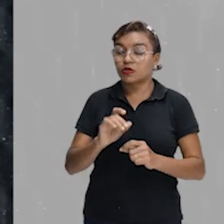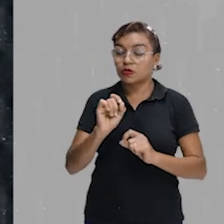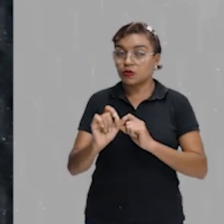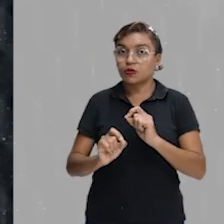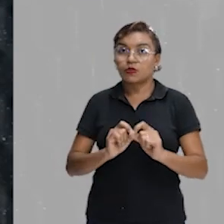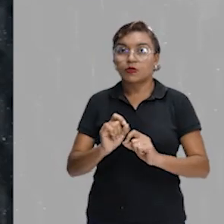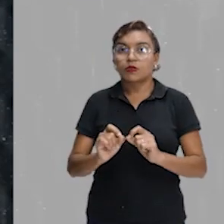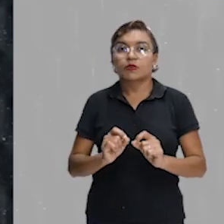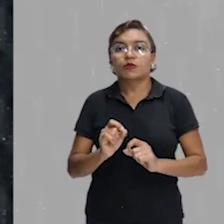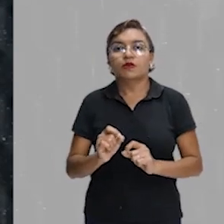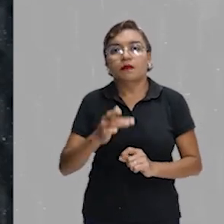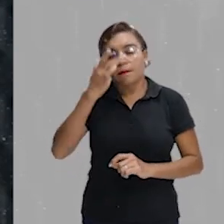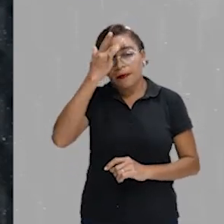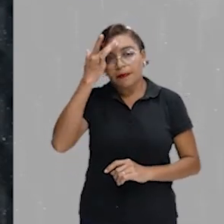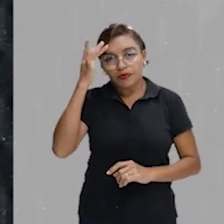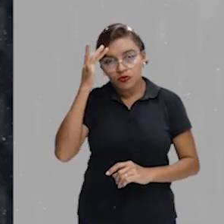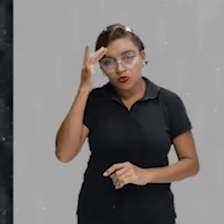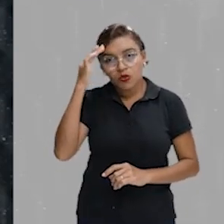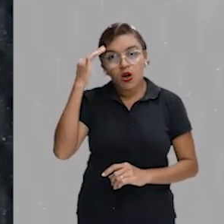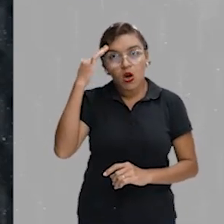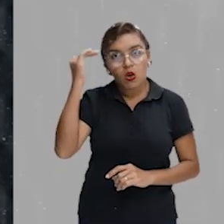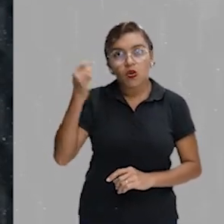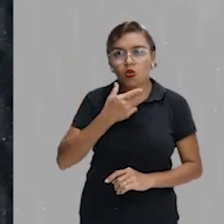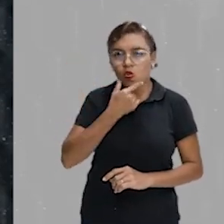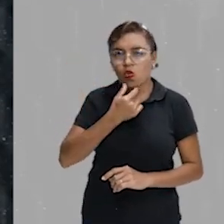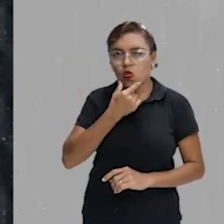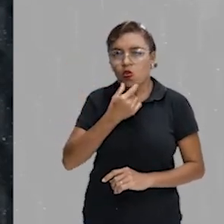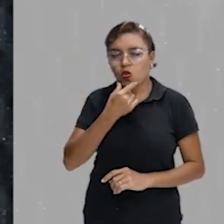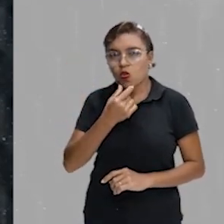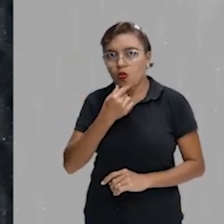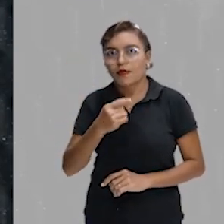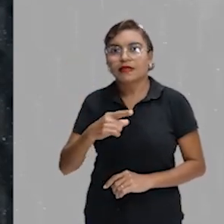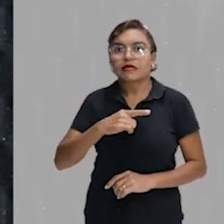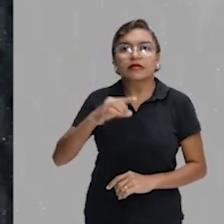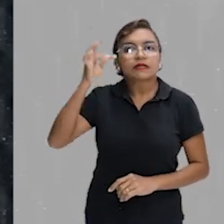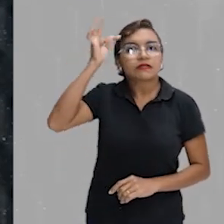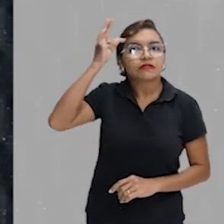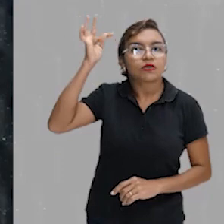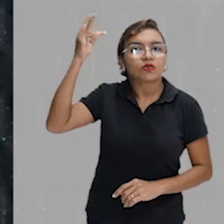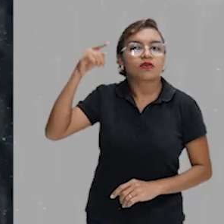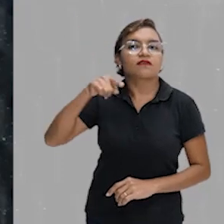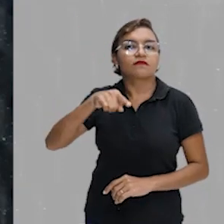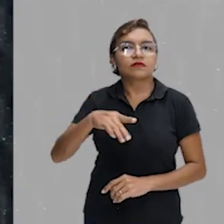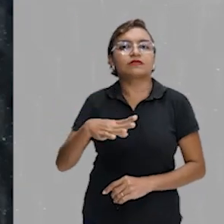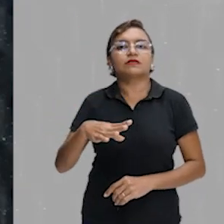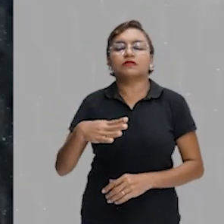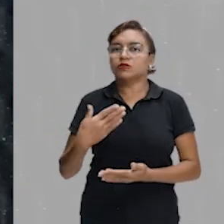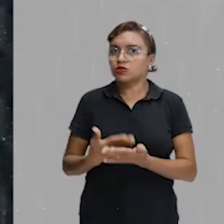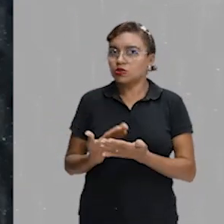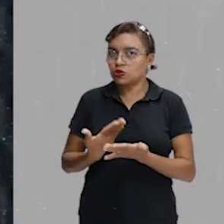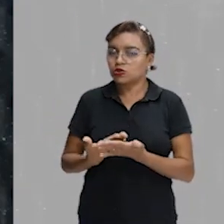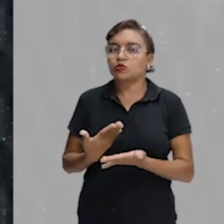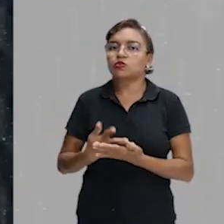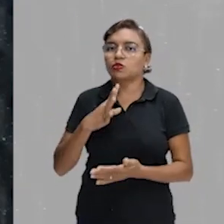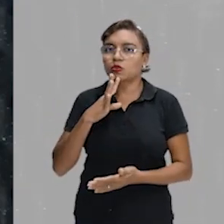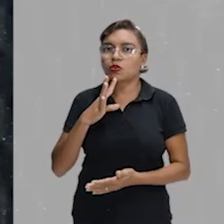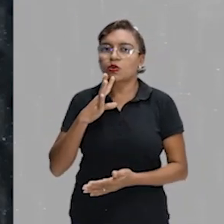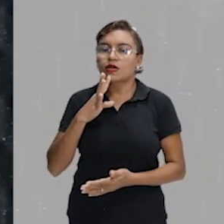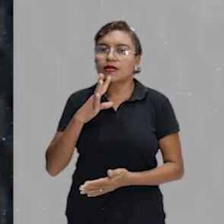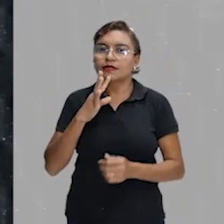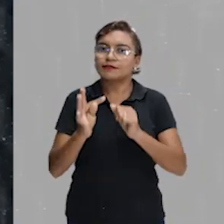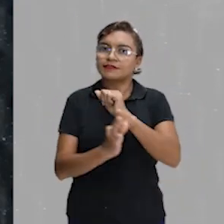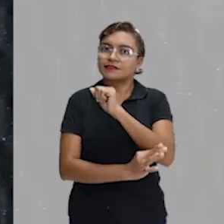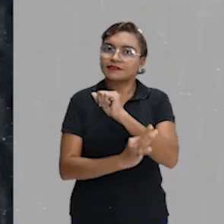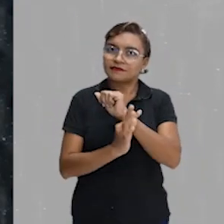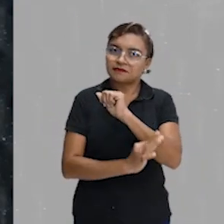vocês um cara bem conhecido, autor de uma teoria que vocês estudam bastante, tá? Em física,